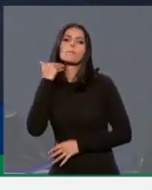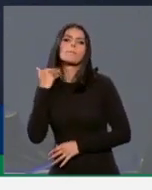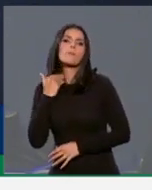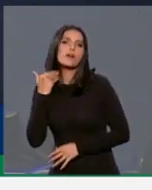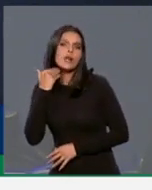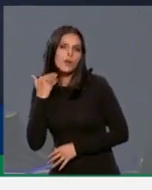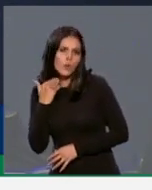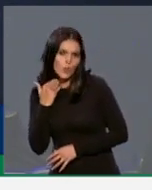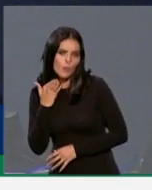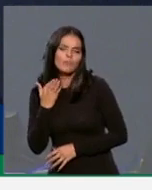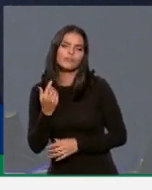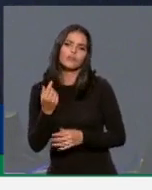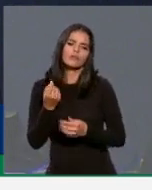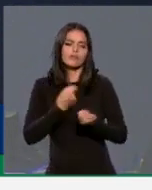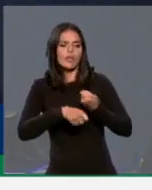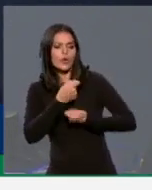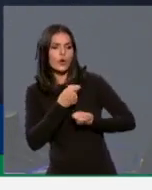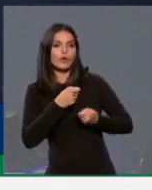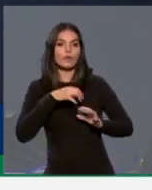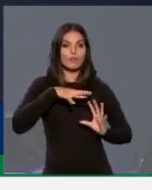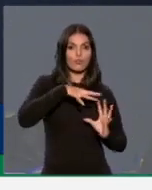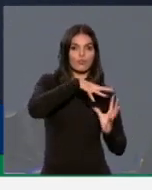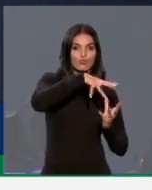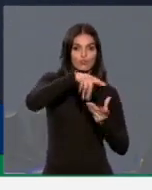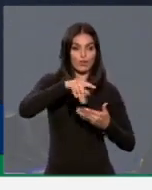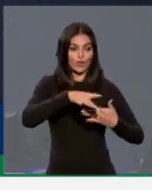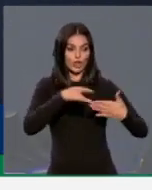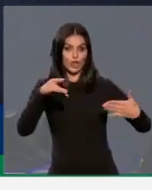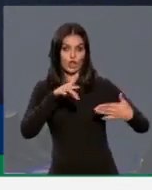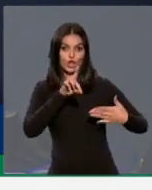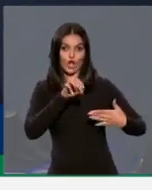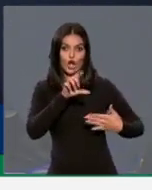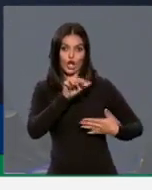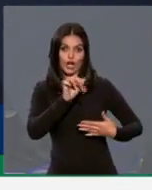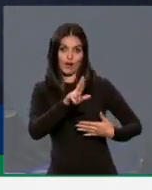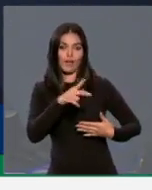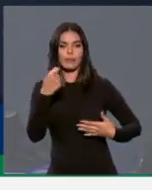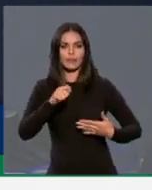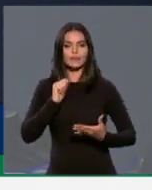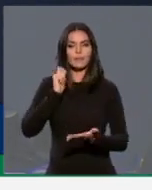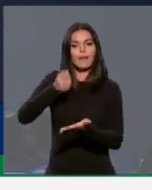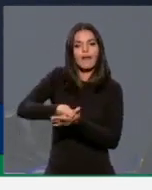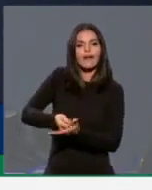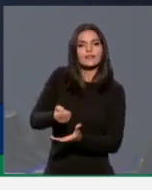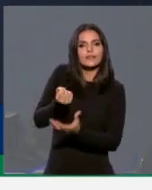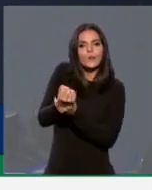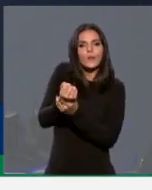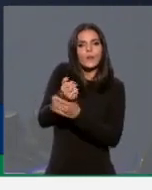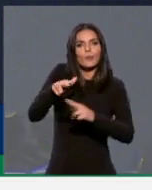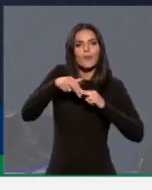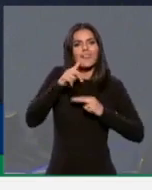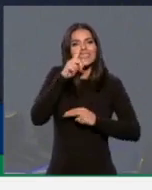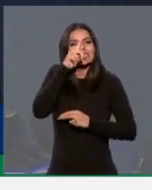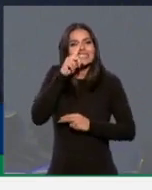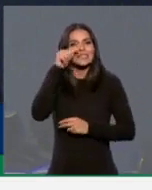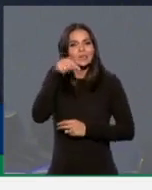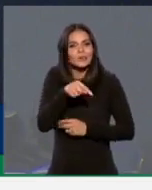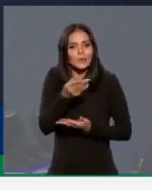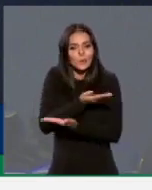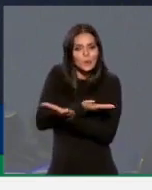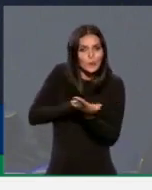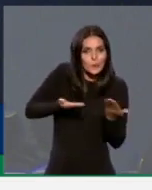faz uma negociação internacional em dólar, por exemplo, ele tem que pagar um seguro para o risco daquela operação. E aí,